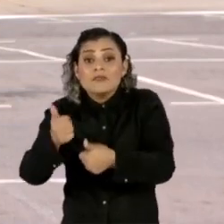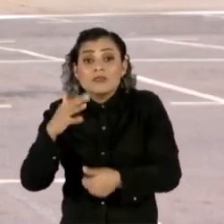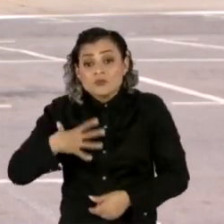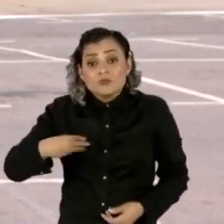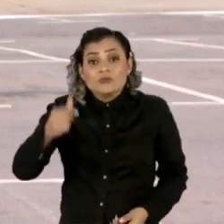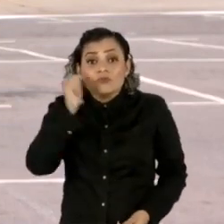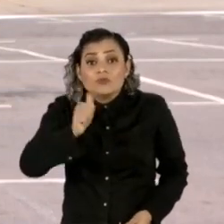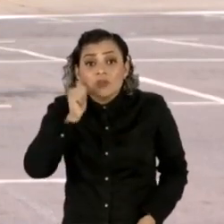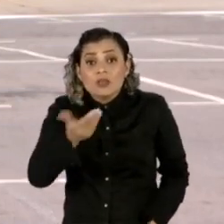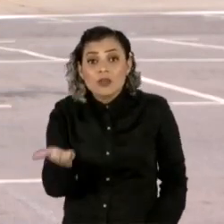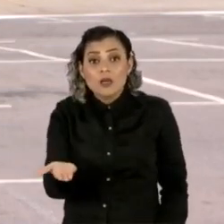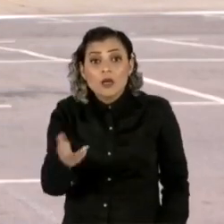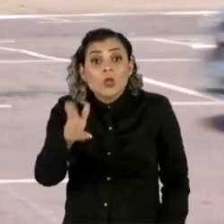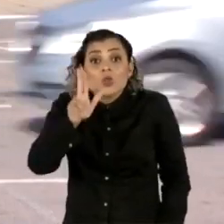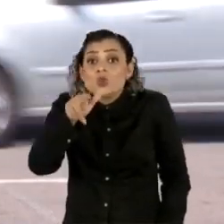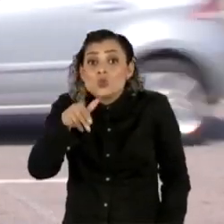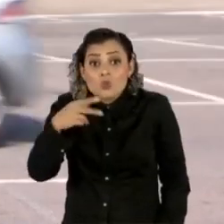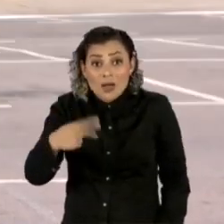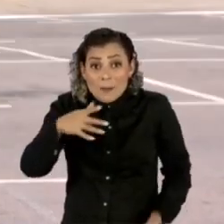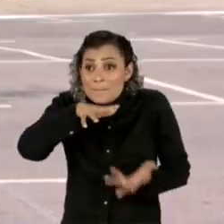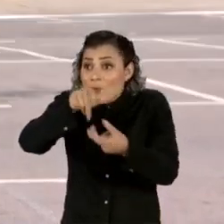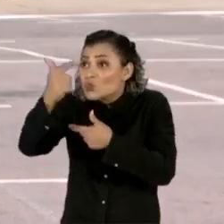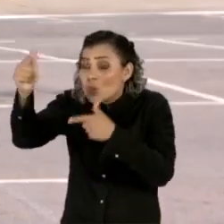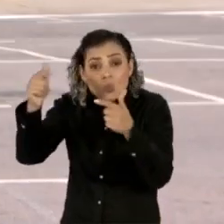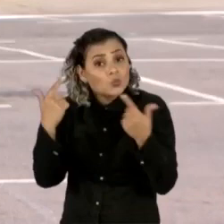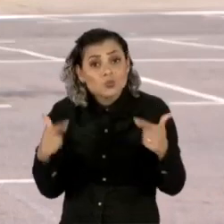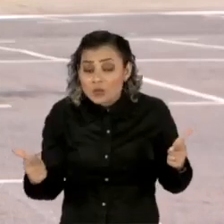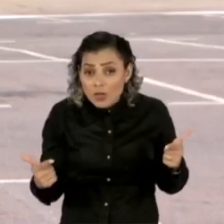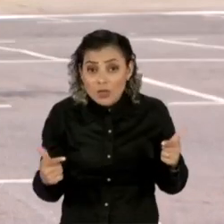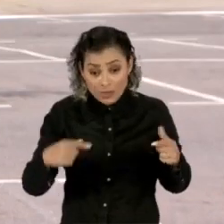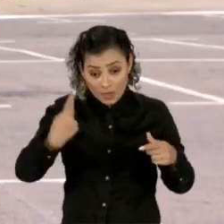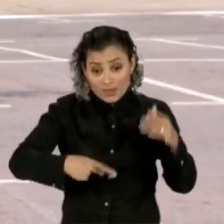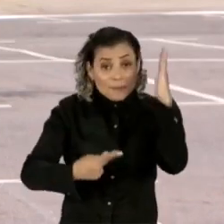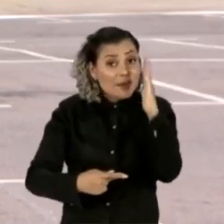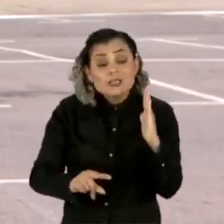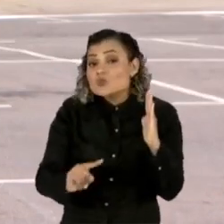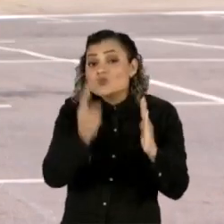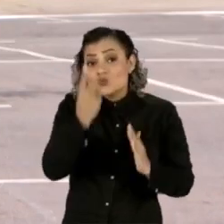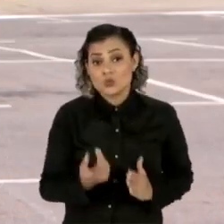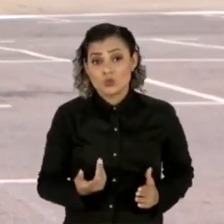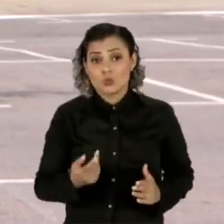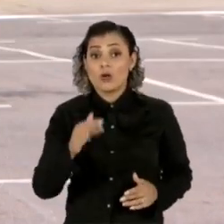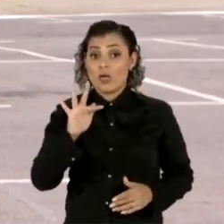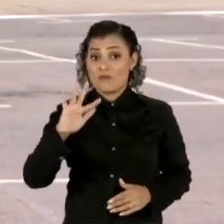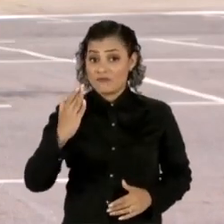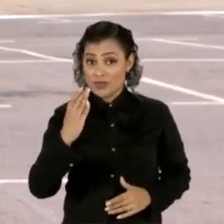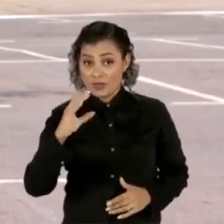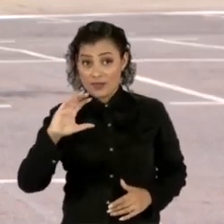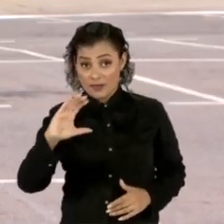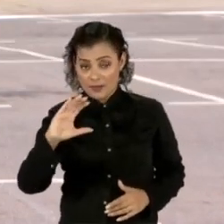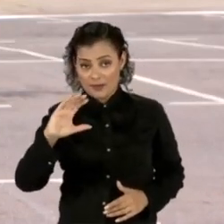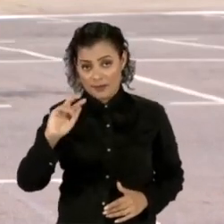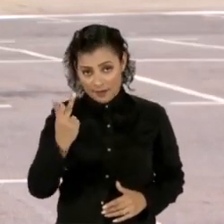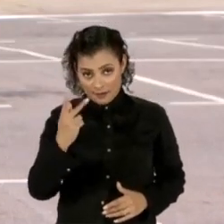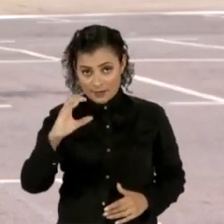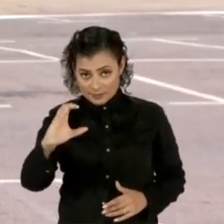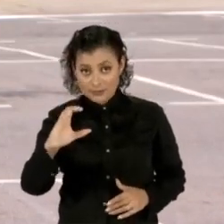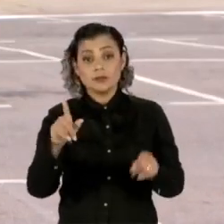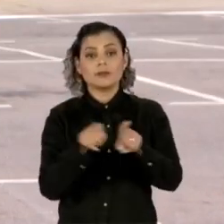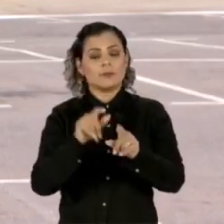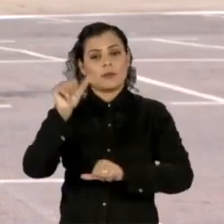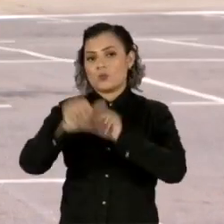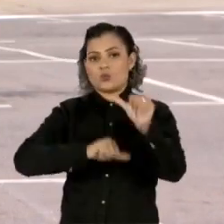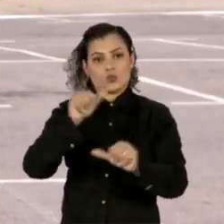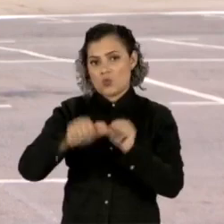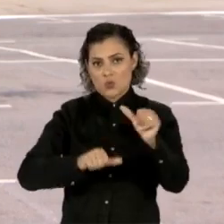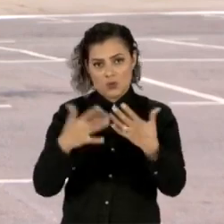que não existe em nenhum lugar do mundo. Em 2001, a reforma de FHC acabou com esse benefício, mas manteve o direito